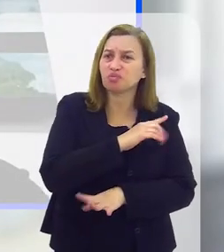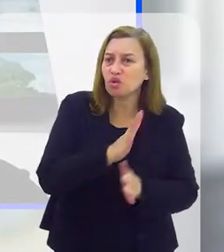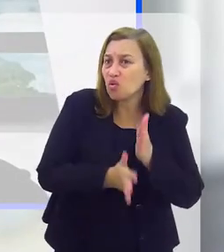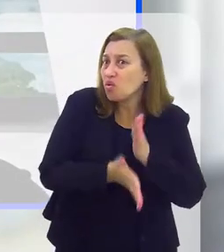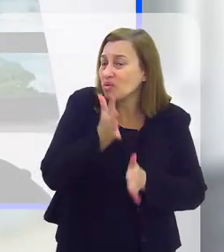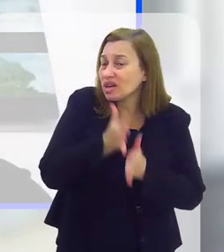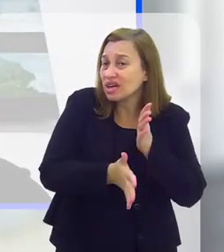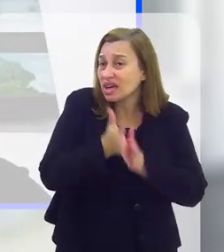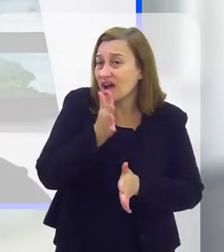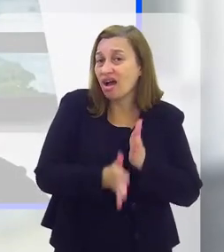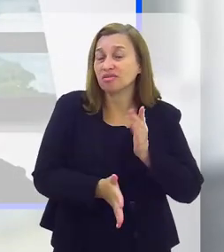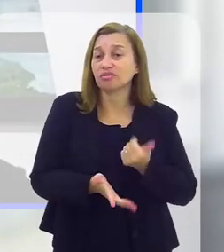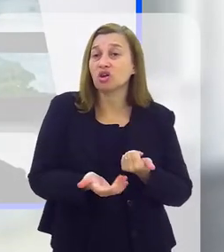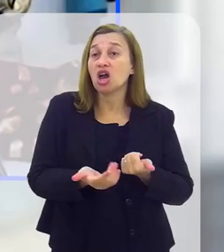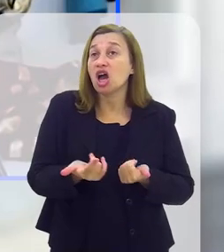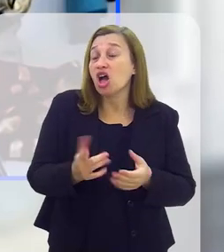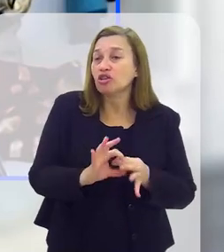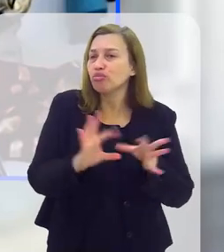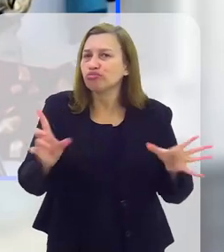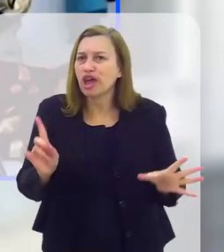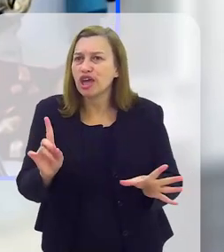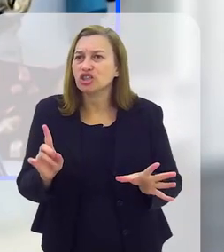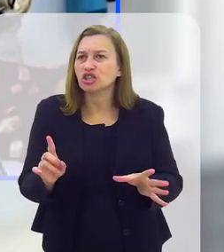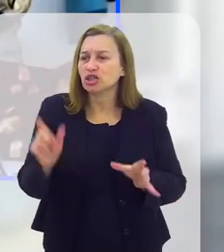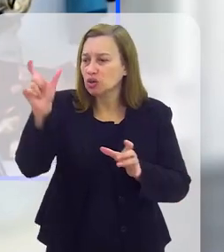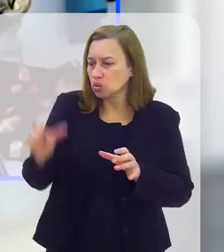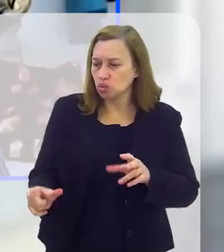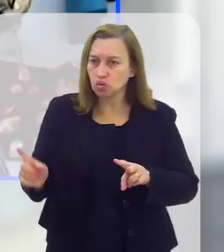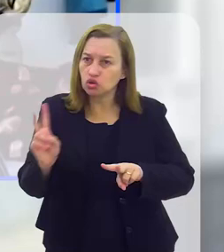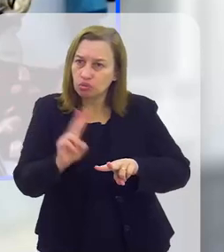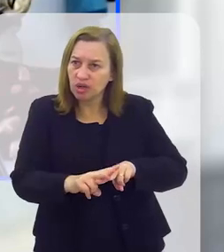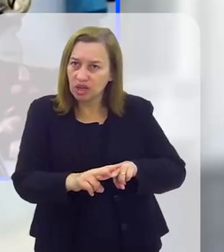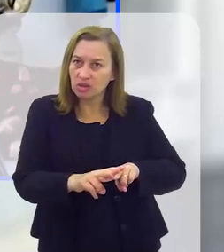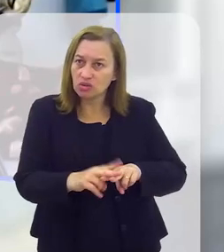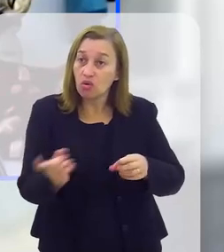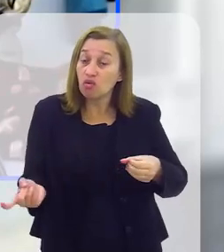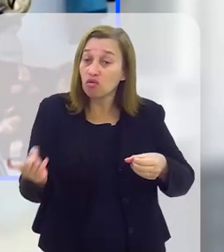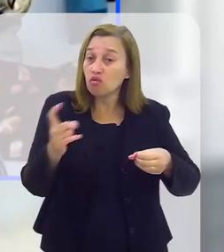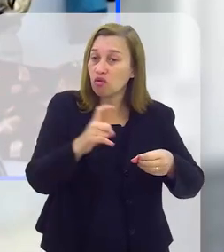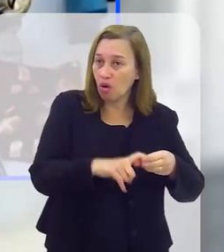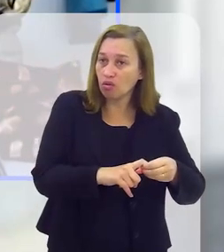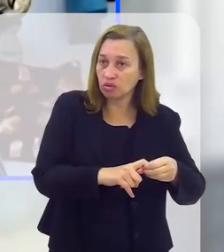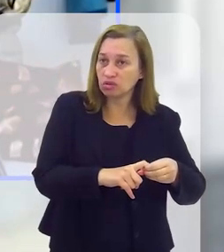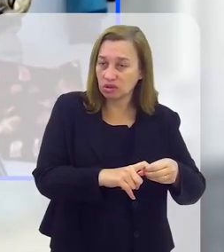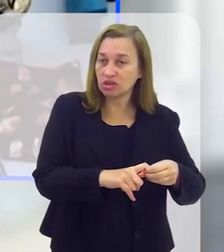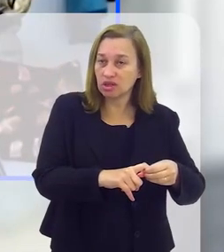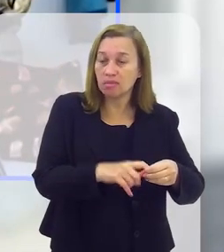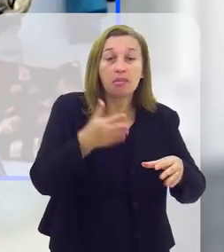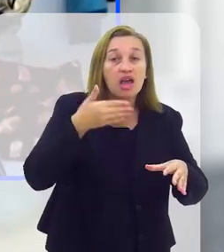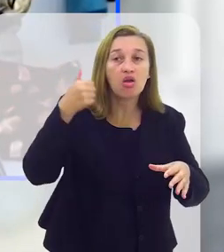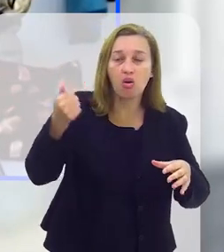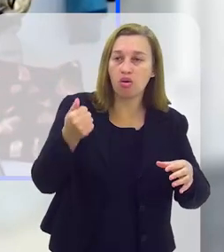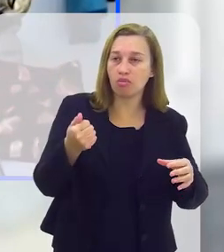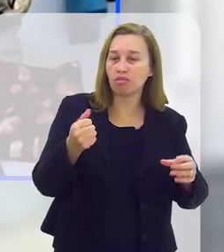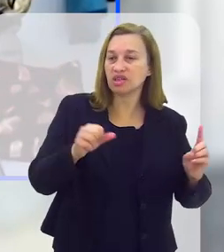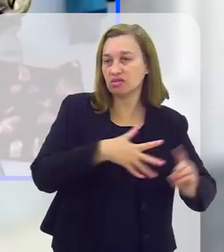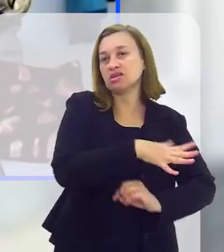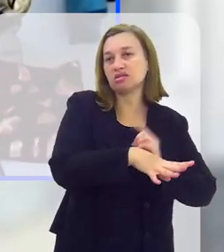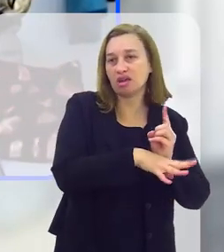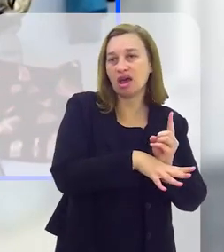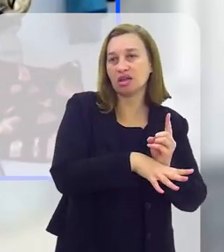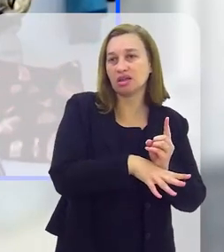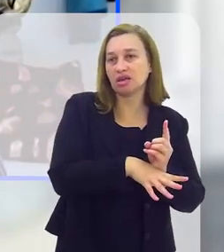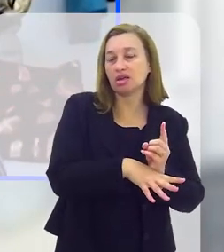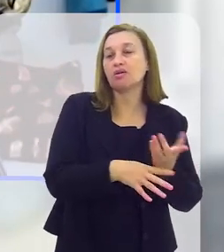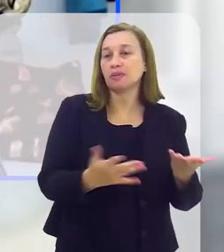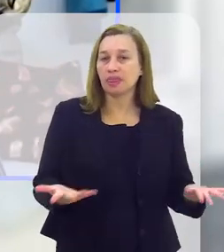O sistema não deixa que os presos se recuperem. O sistema cobra, cobra caro para os presos